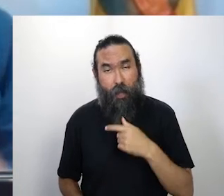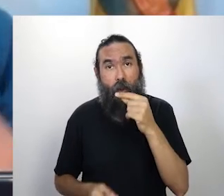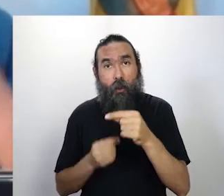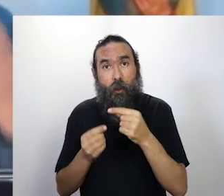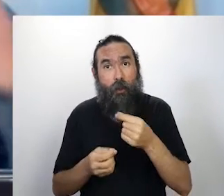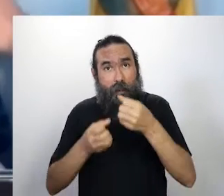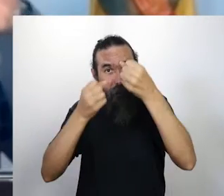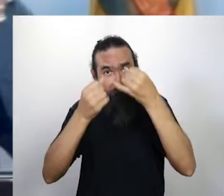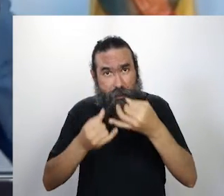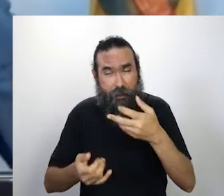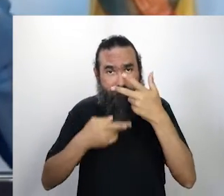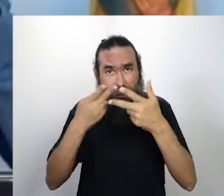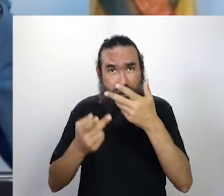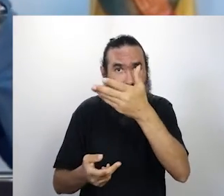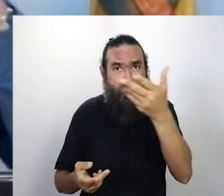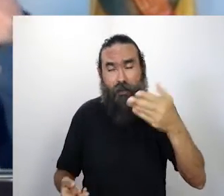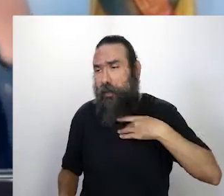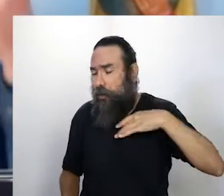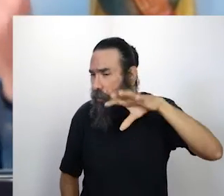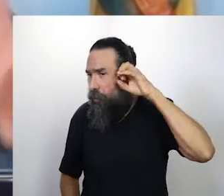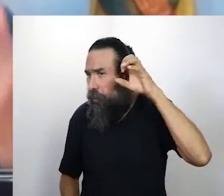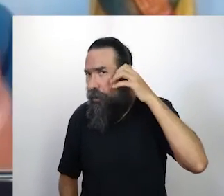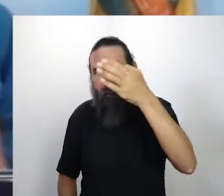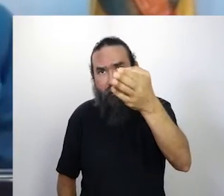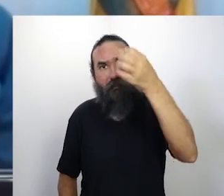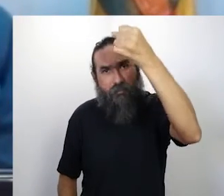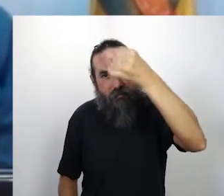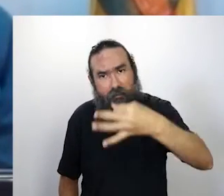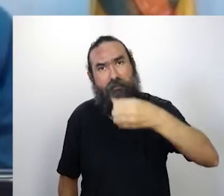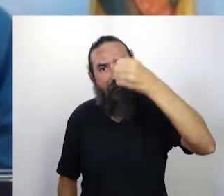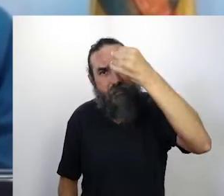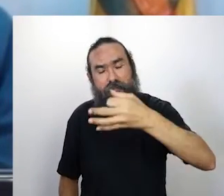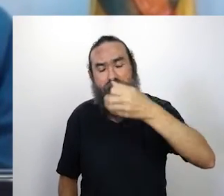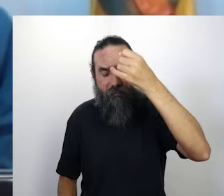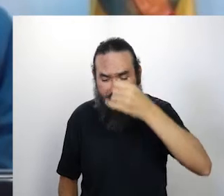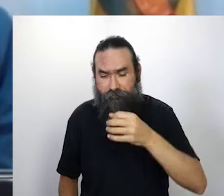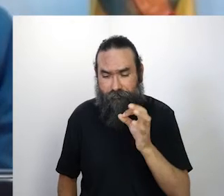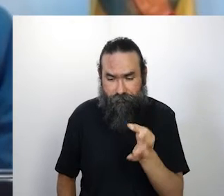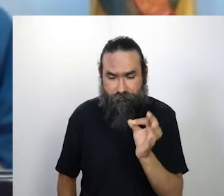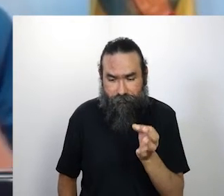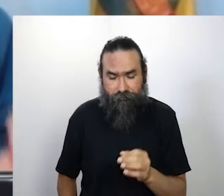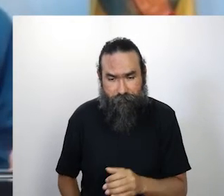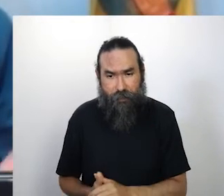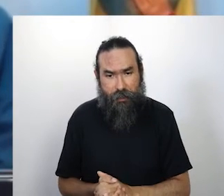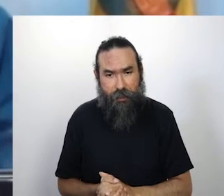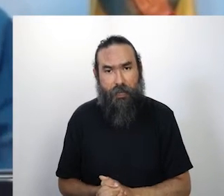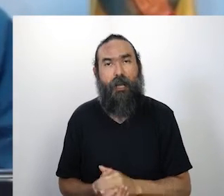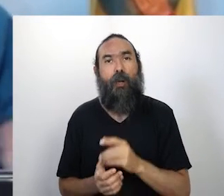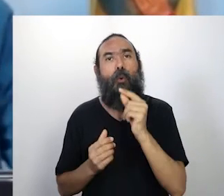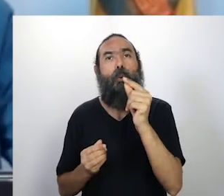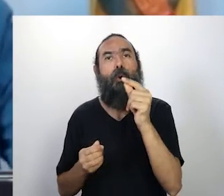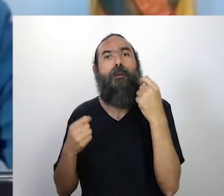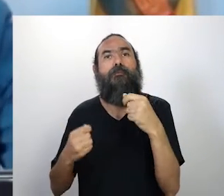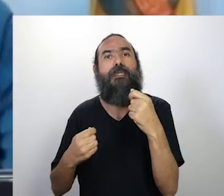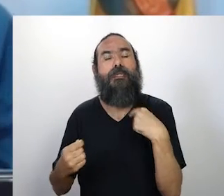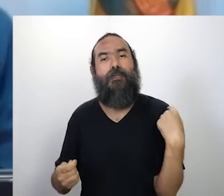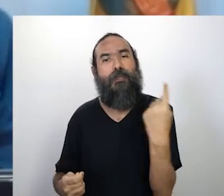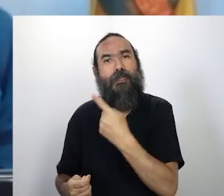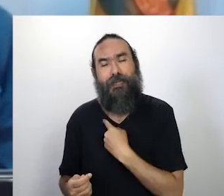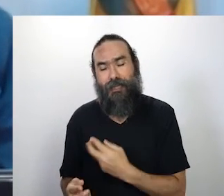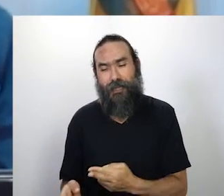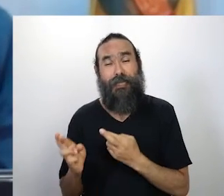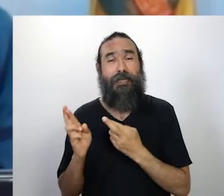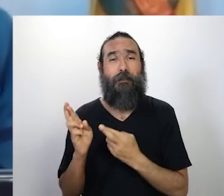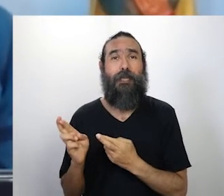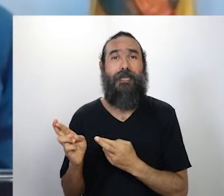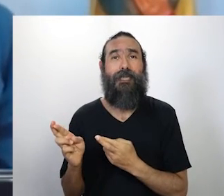chegar no entendimento assim, eu ouvindo aqui vocês falando, sempre, a gente parte também no final da fala, sempre tem um espírito de esperança muito grande, porque